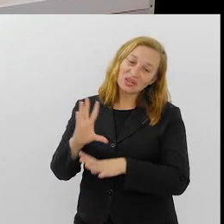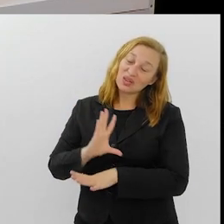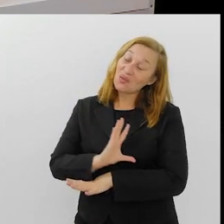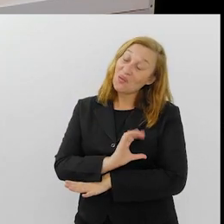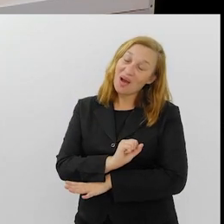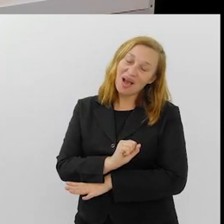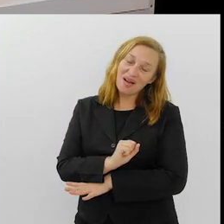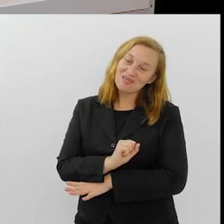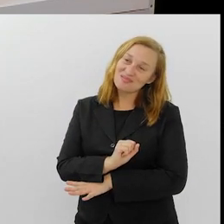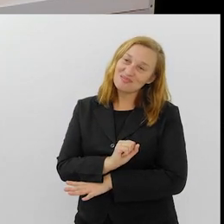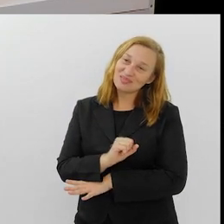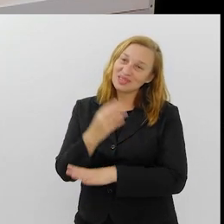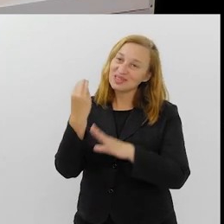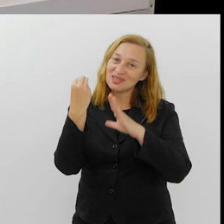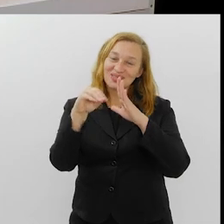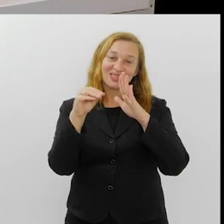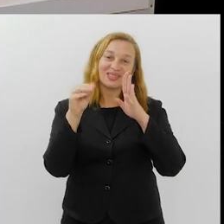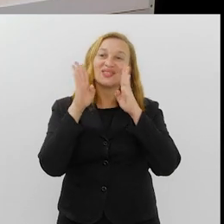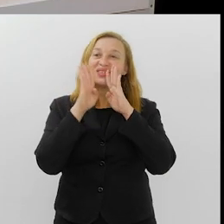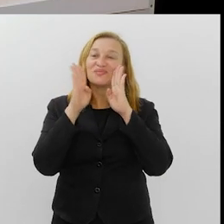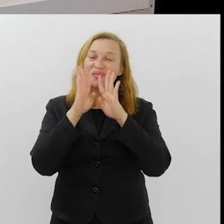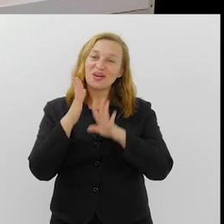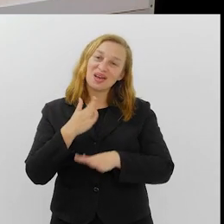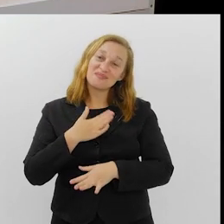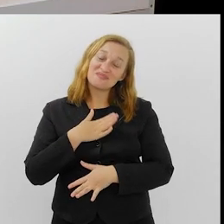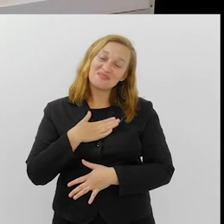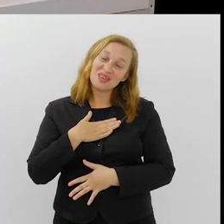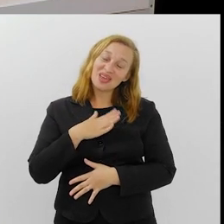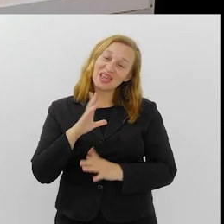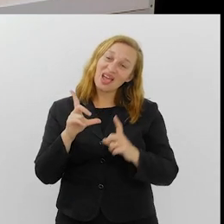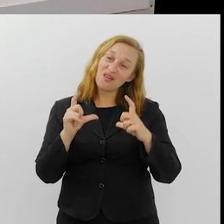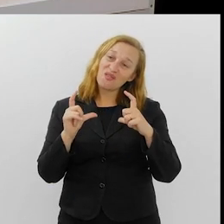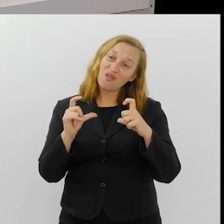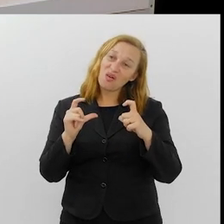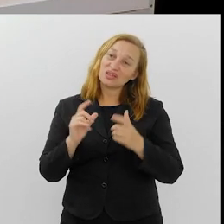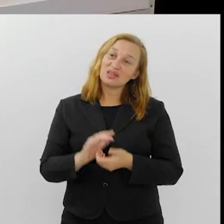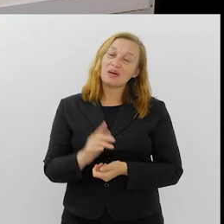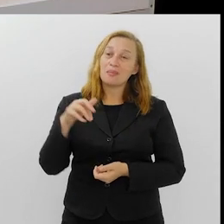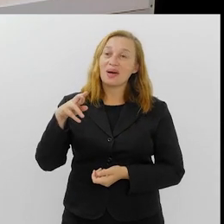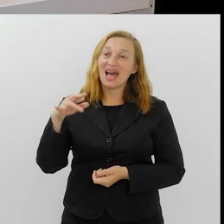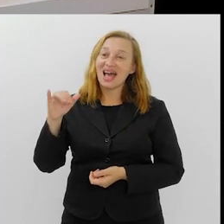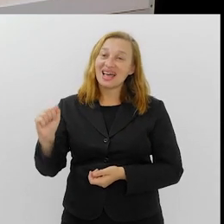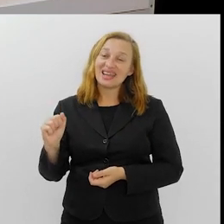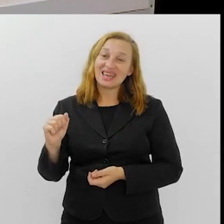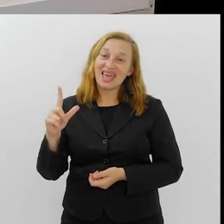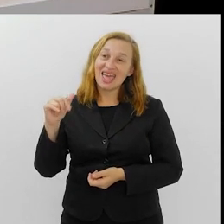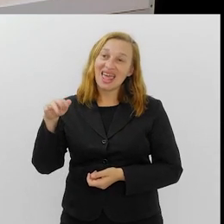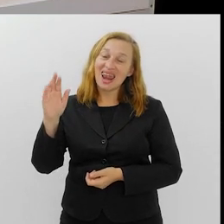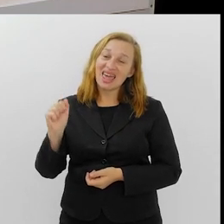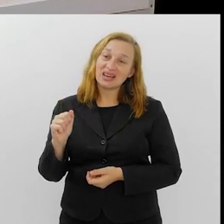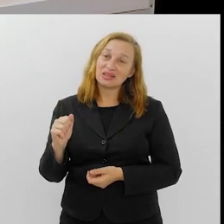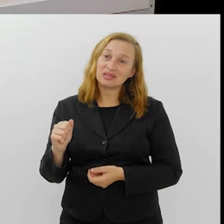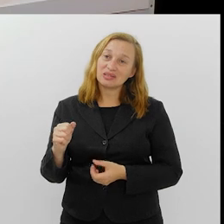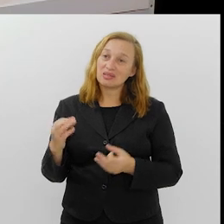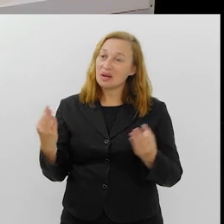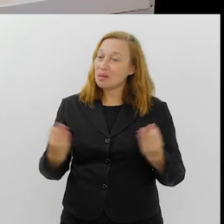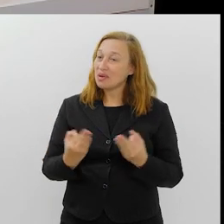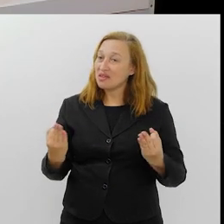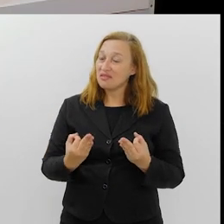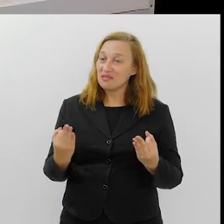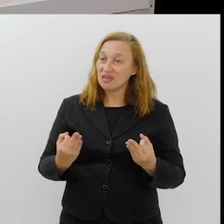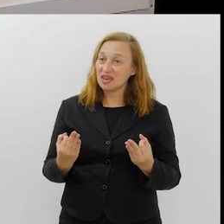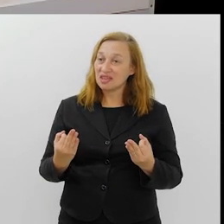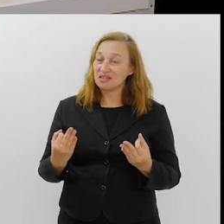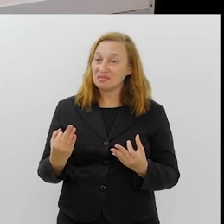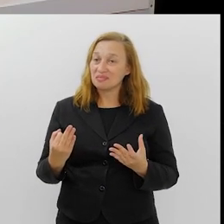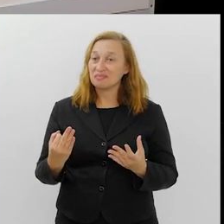meia, eu boto essa foto no meu Facebook como a minha foto, porque Maria Helena foi realmente uma pessoa das mais